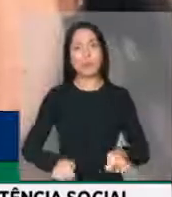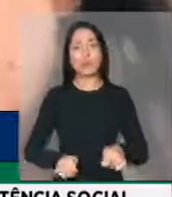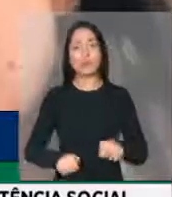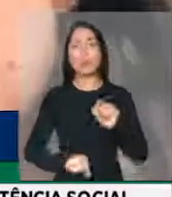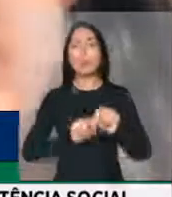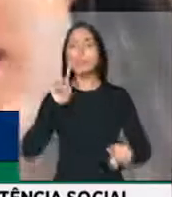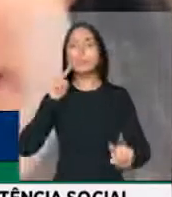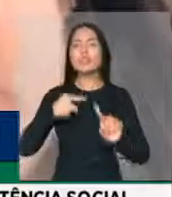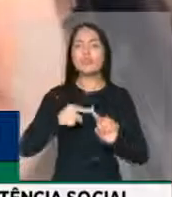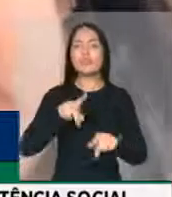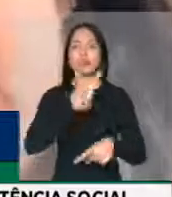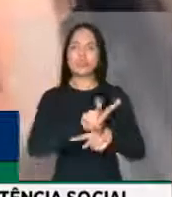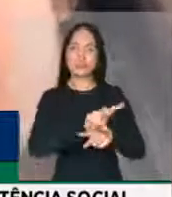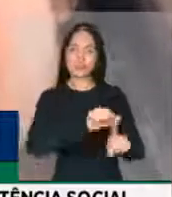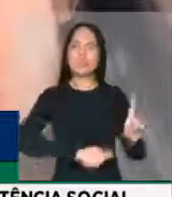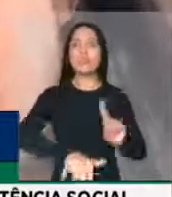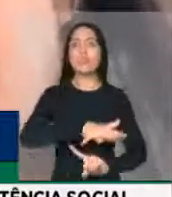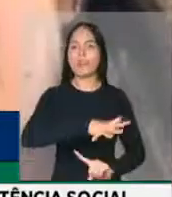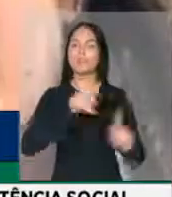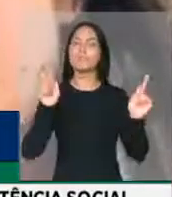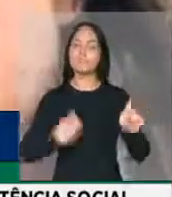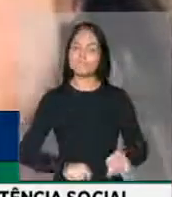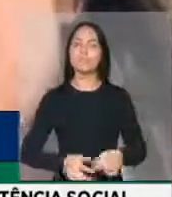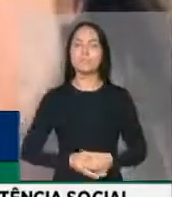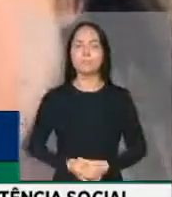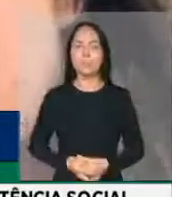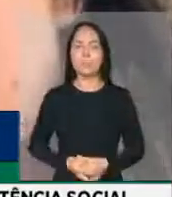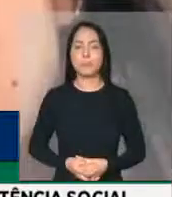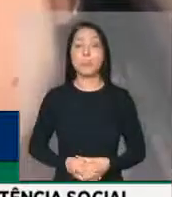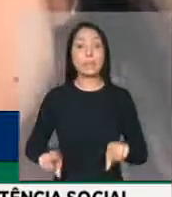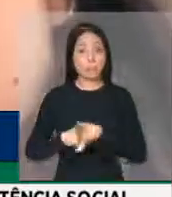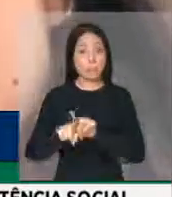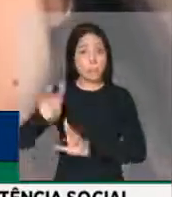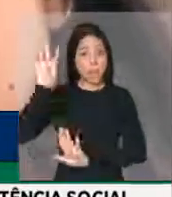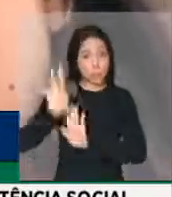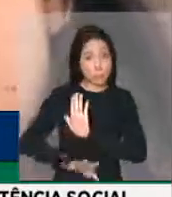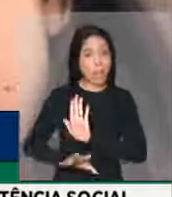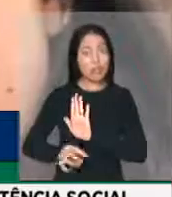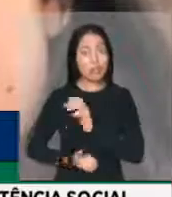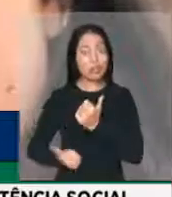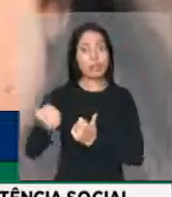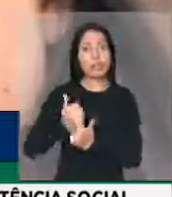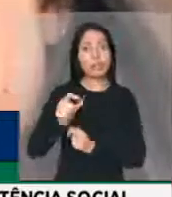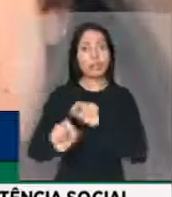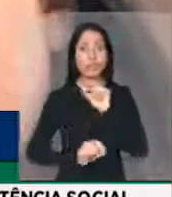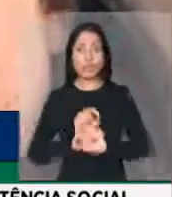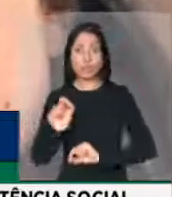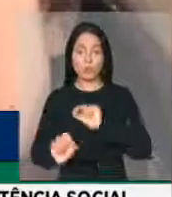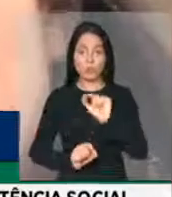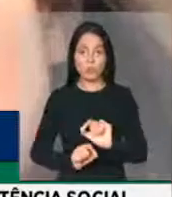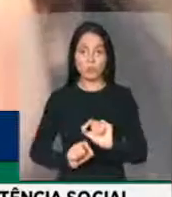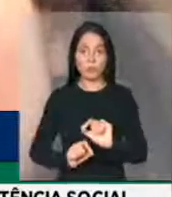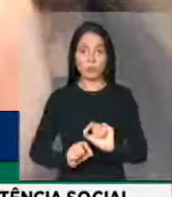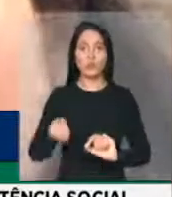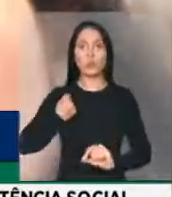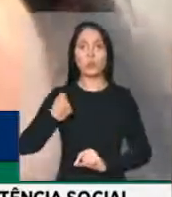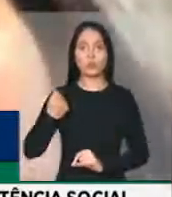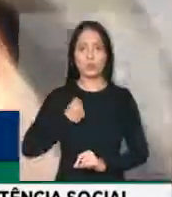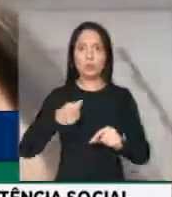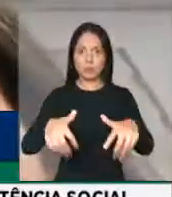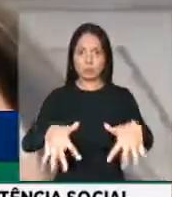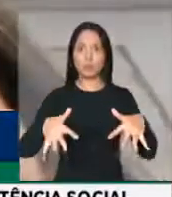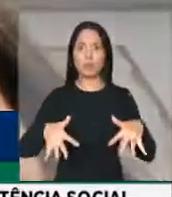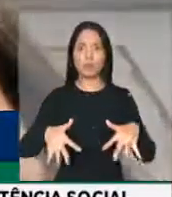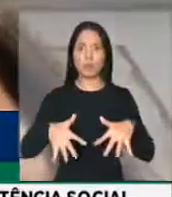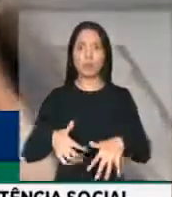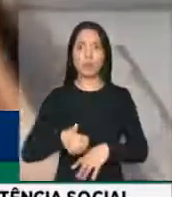social para grupos sociais mais vulneráveis. Acrescentamos no substitutivo uma contribuição feita pela emenda de plenário número 1, pois ela trata de uma